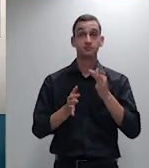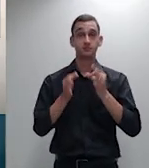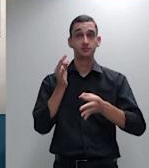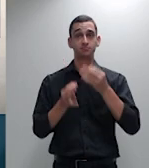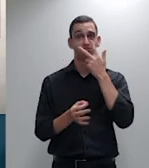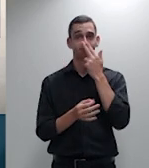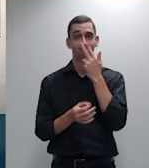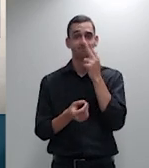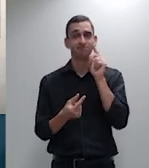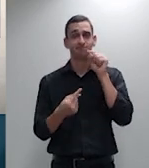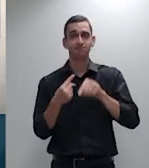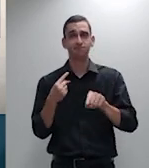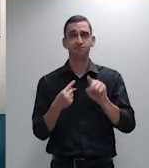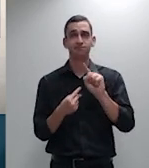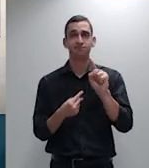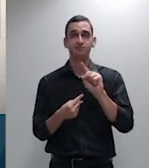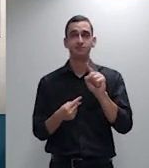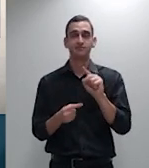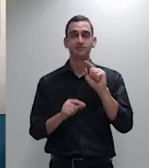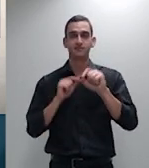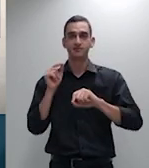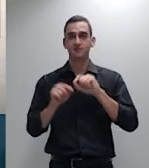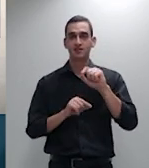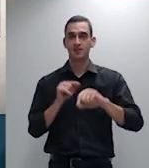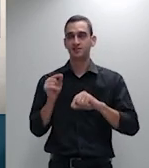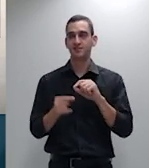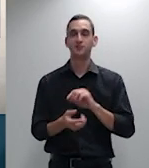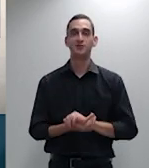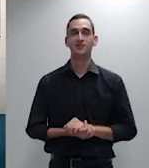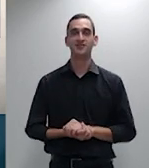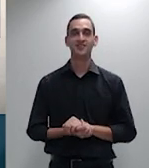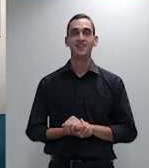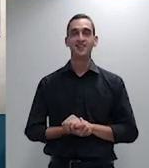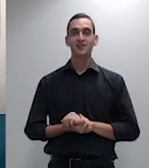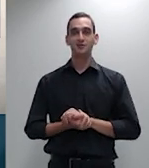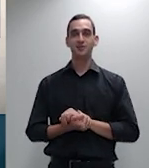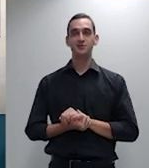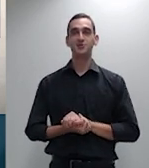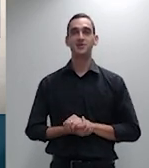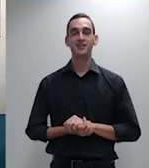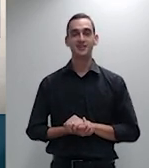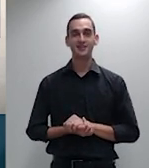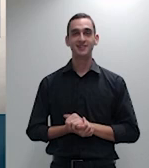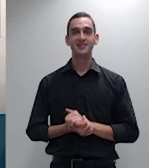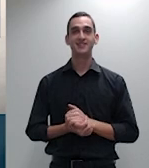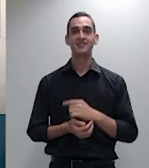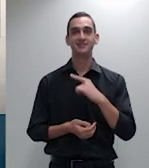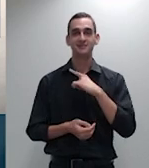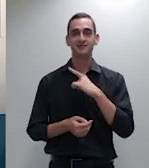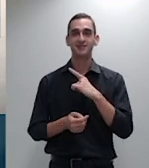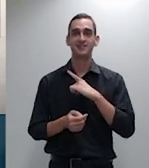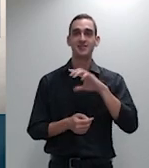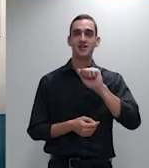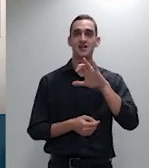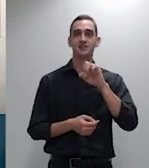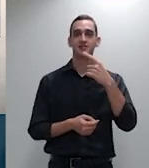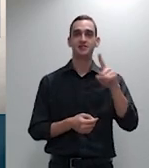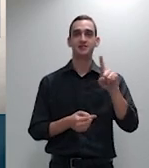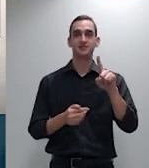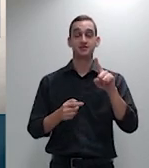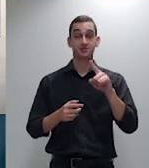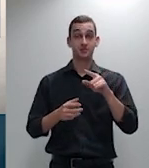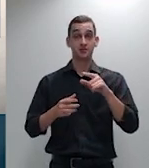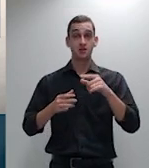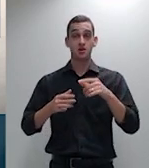verifica-se que a admissibilidade da recisória está sempre condicionada à impossibilidade jurídica